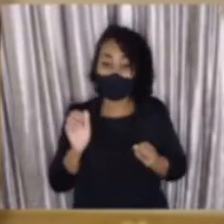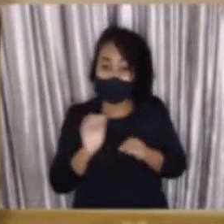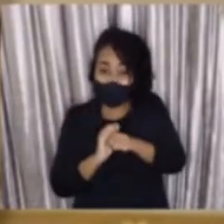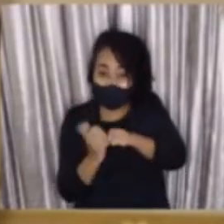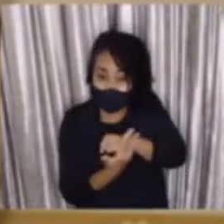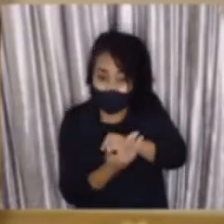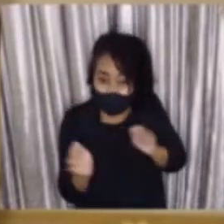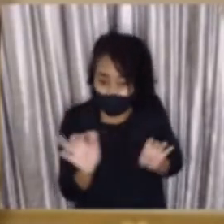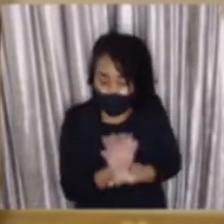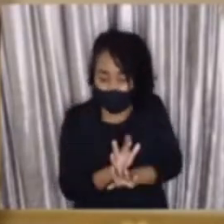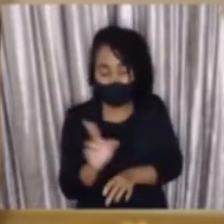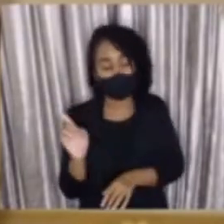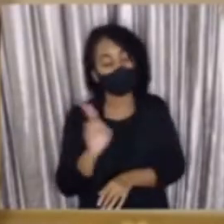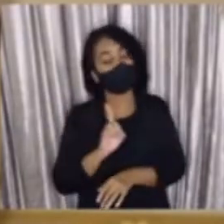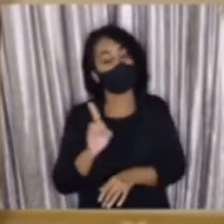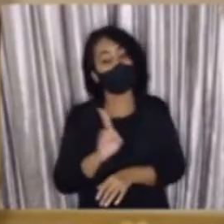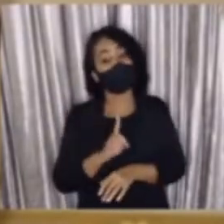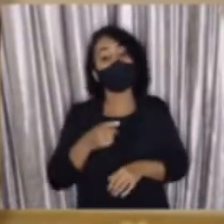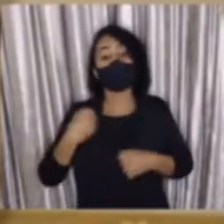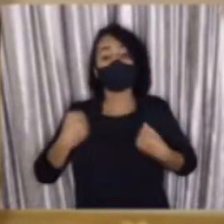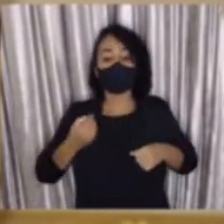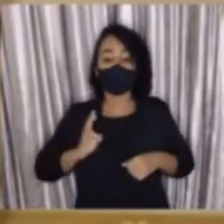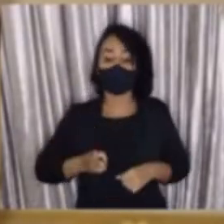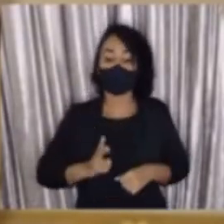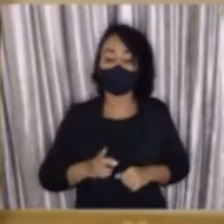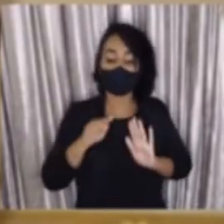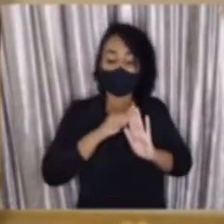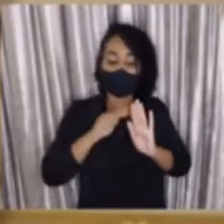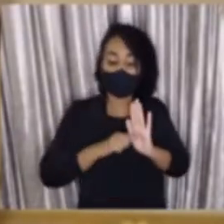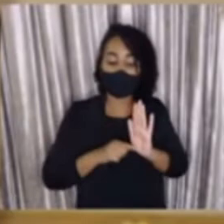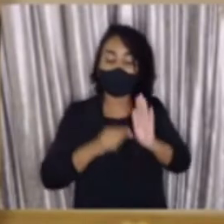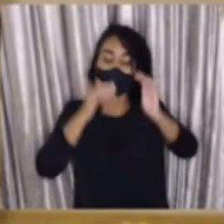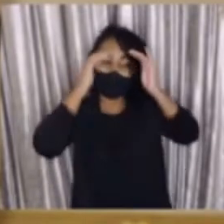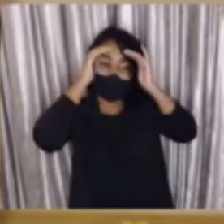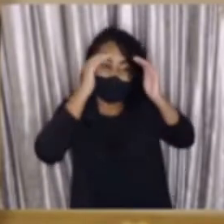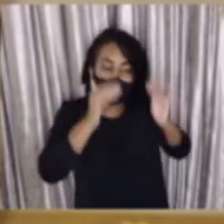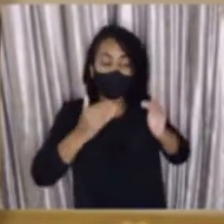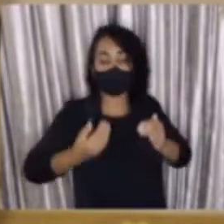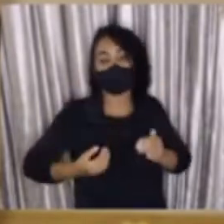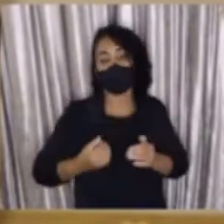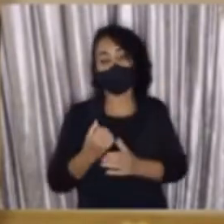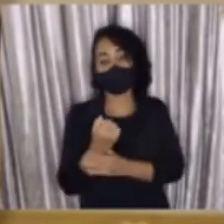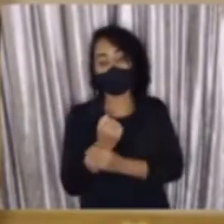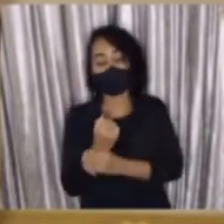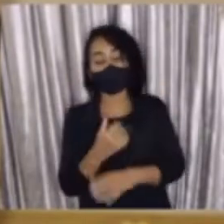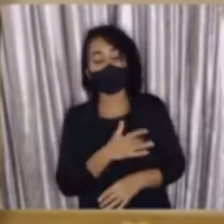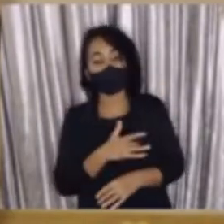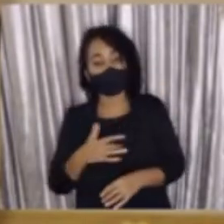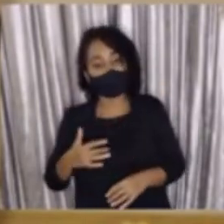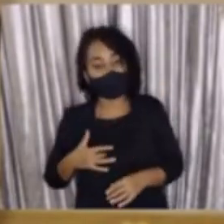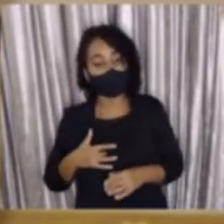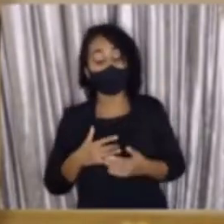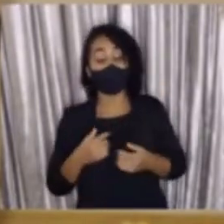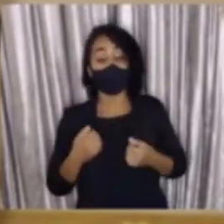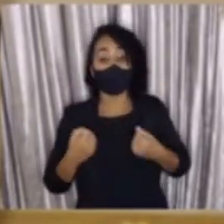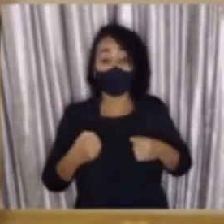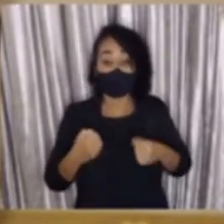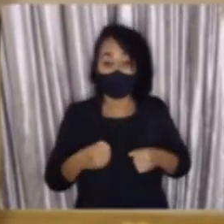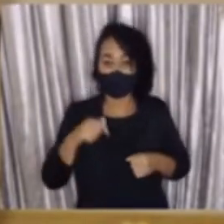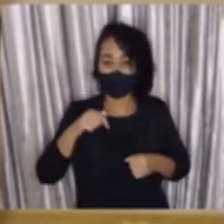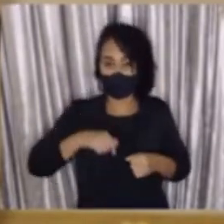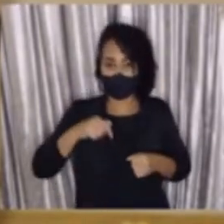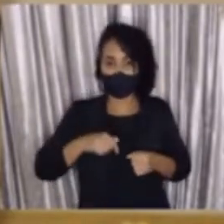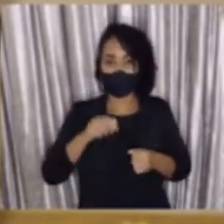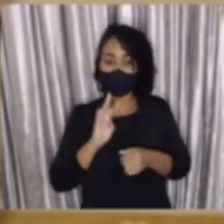a pandemia não acabou, que a gente precisa continuar seguindo os protocolos sanitários por atividade, por segmento, que estão